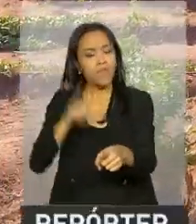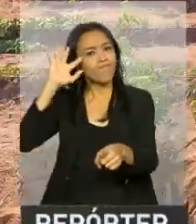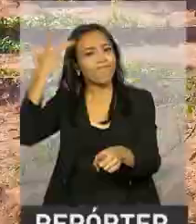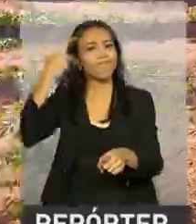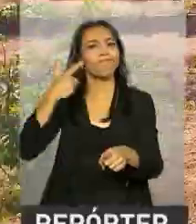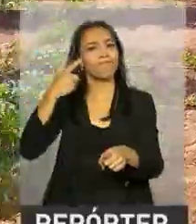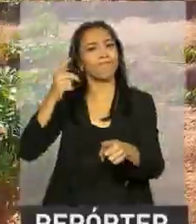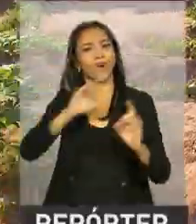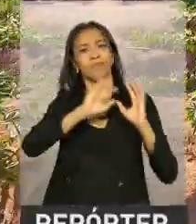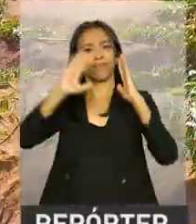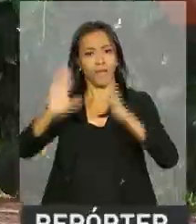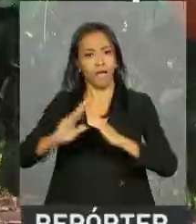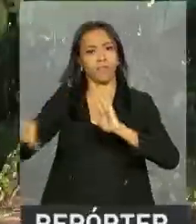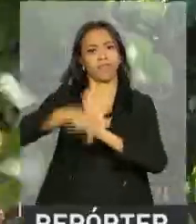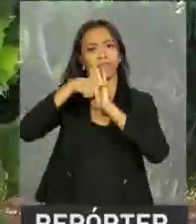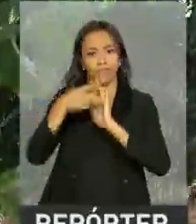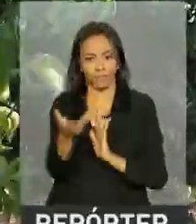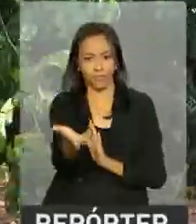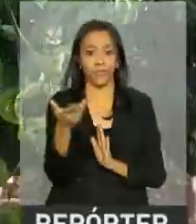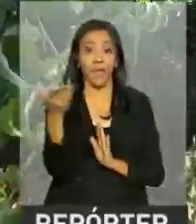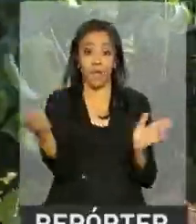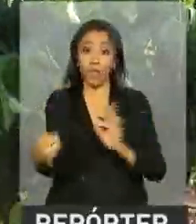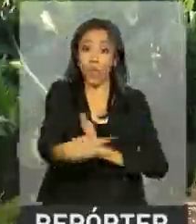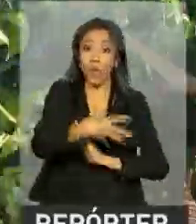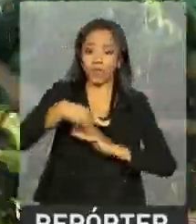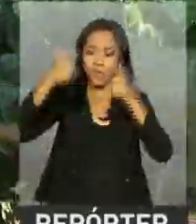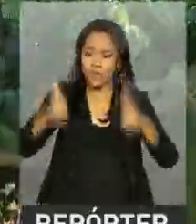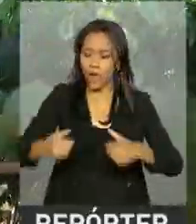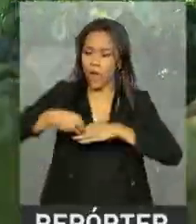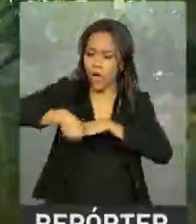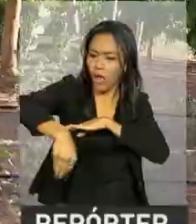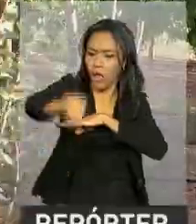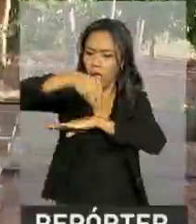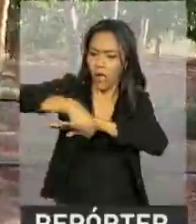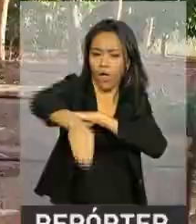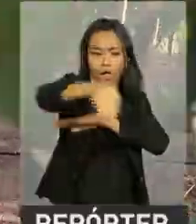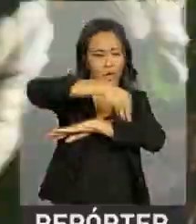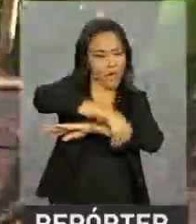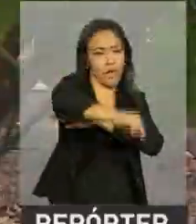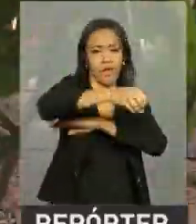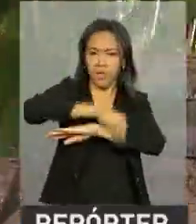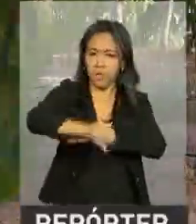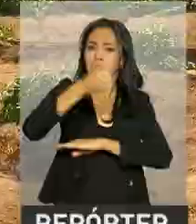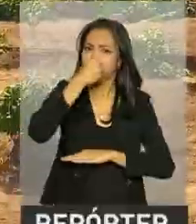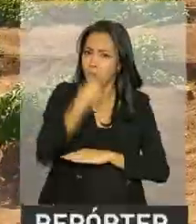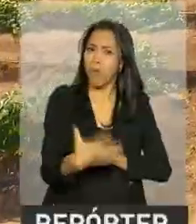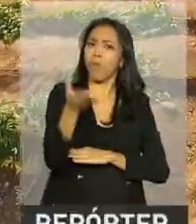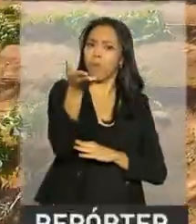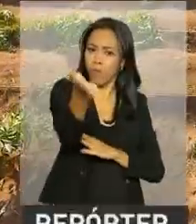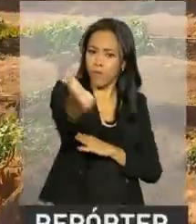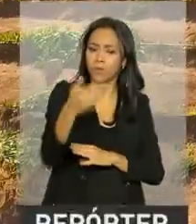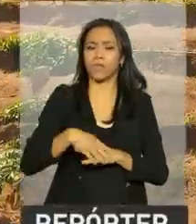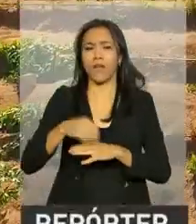reassentados. Com o apoio do governo, na nova propriedade, eles reorganizaram a produção, que tem dado bons frutos,